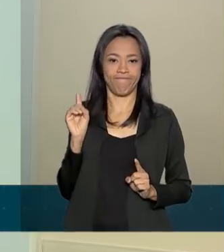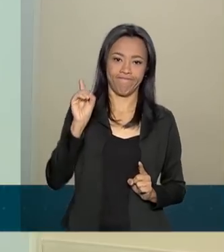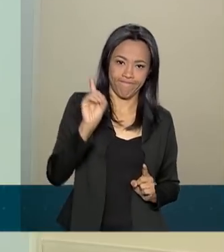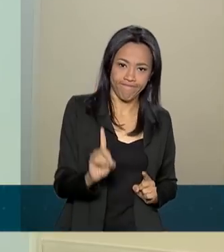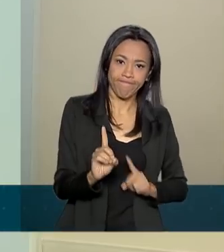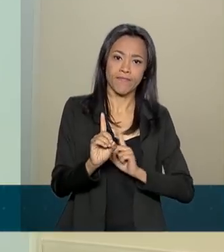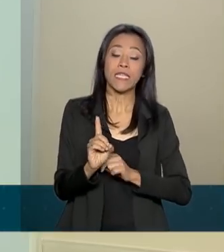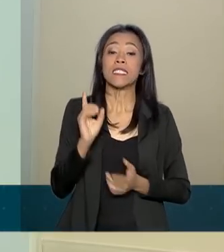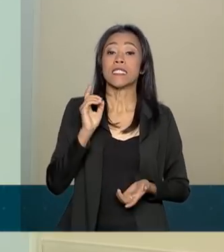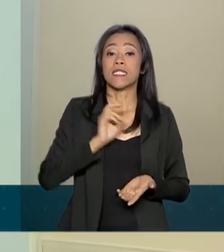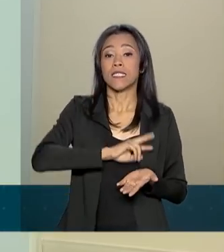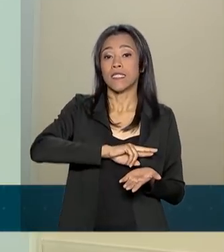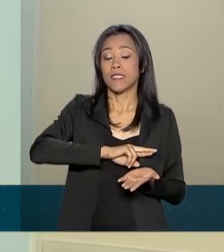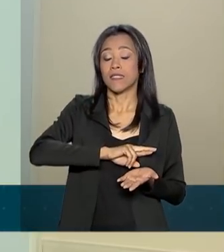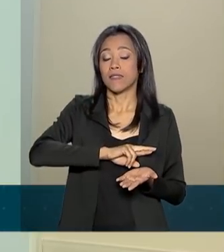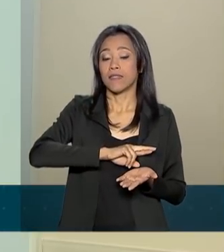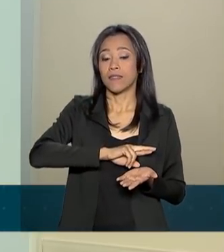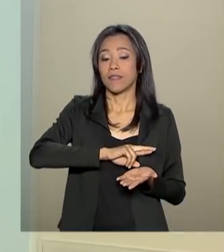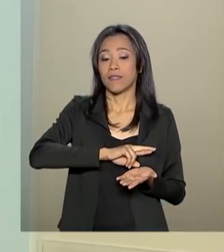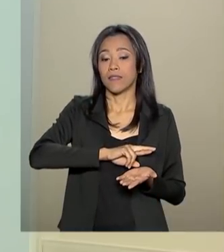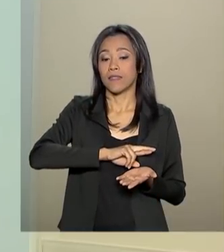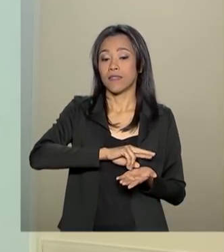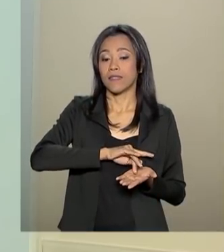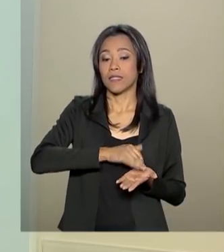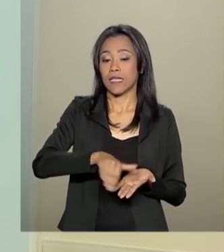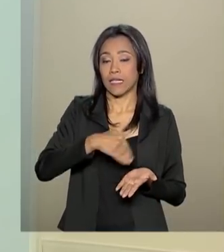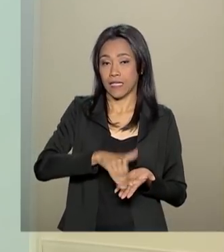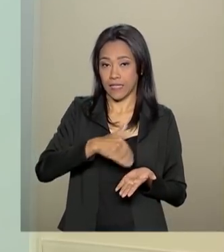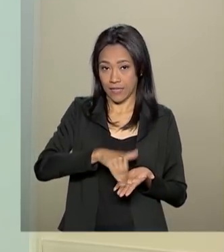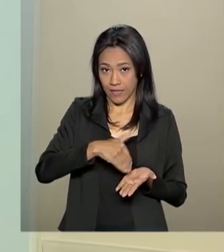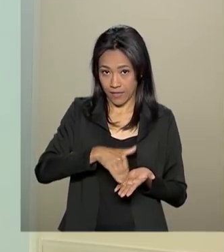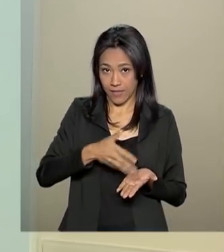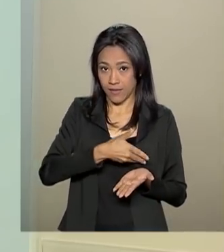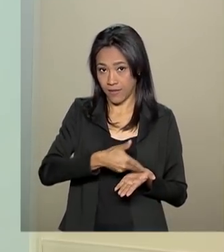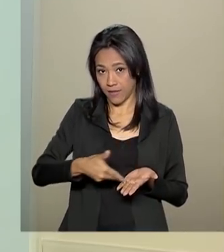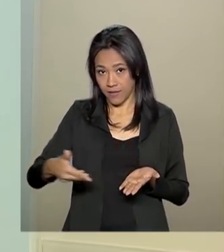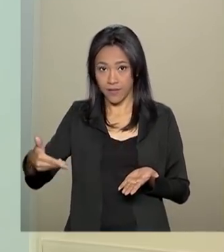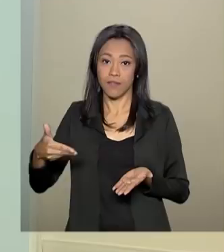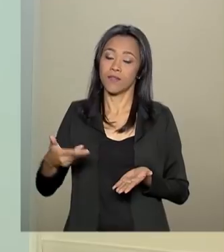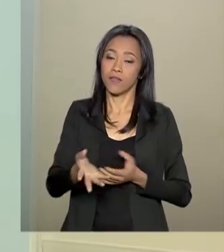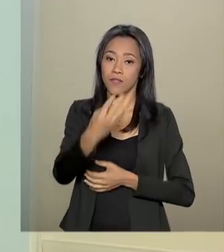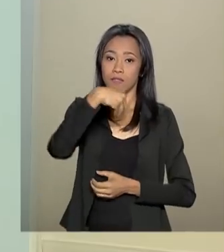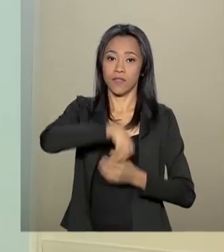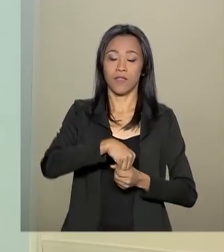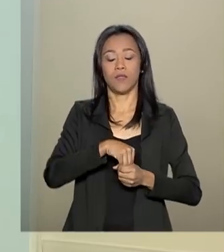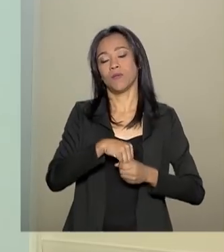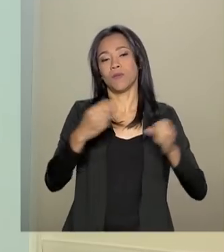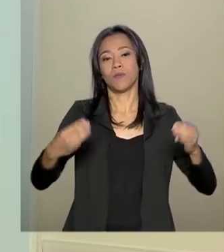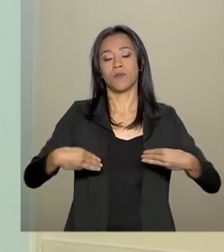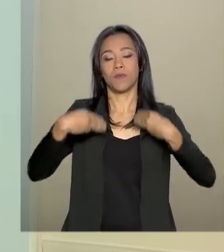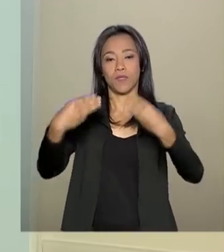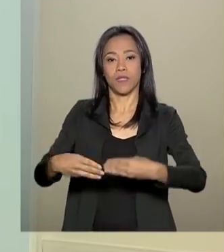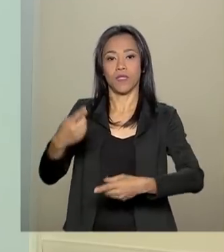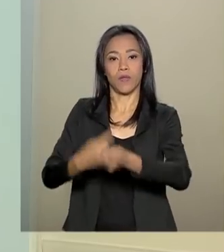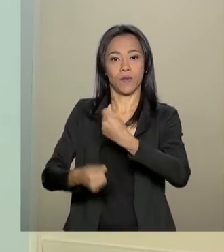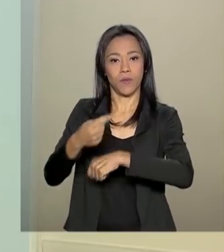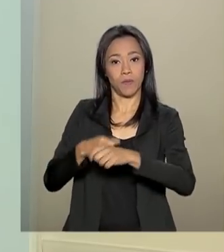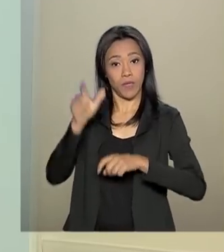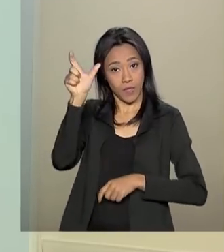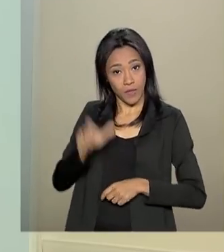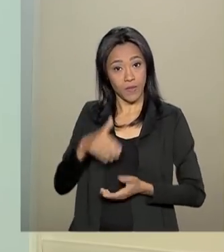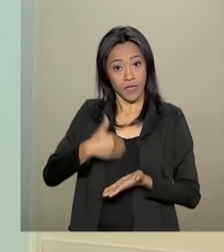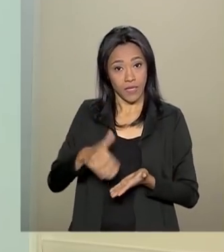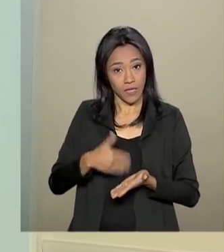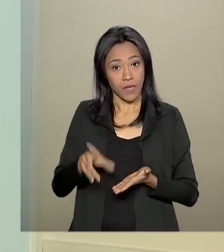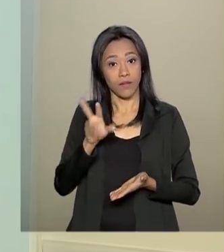secretários ligados ao Ministério da Economia, Marco Sintra, o secretário especial da Receita